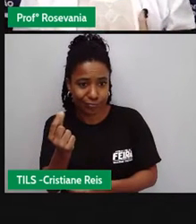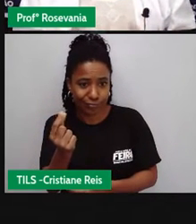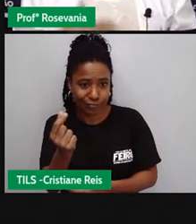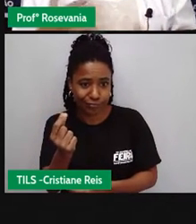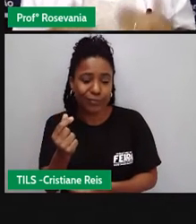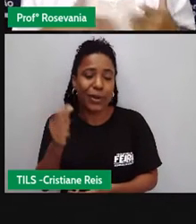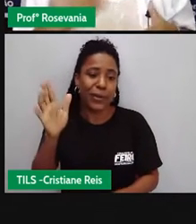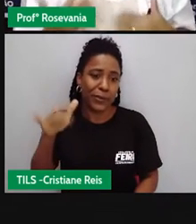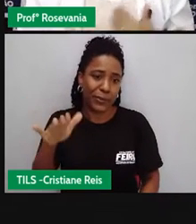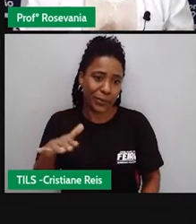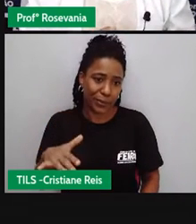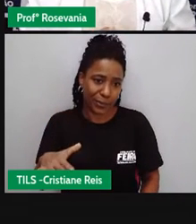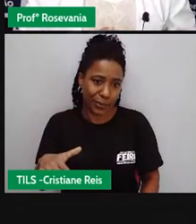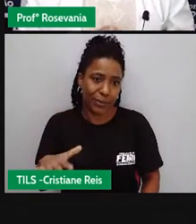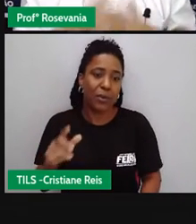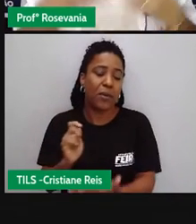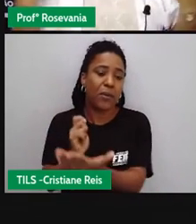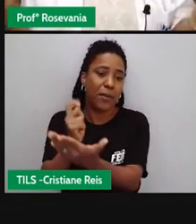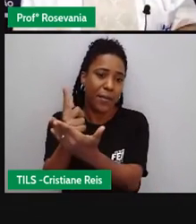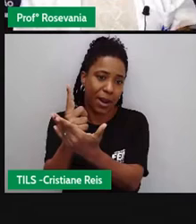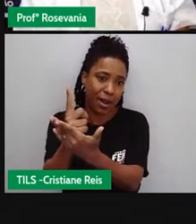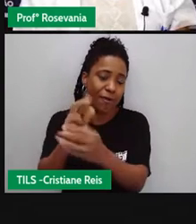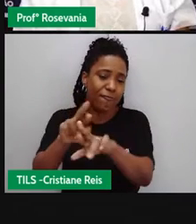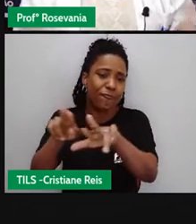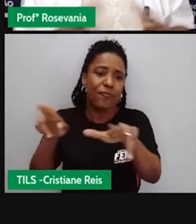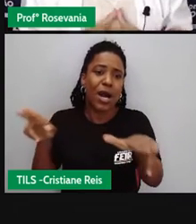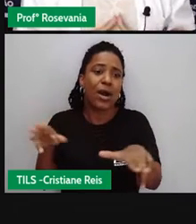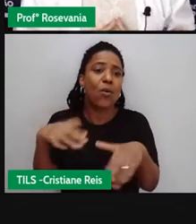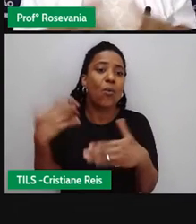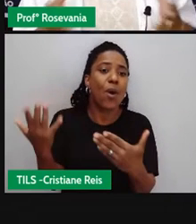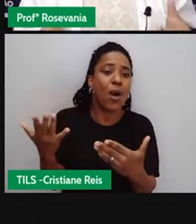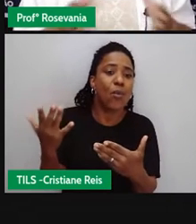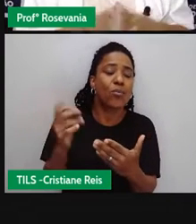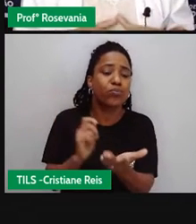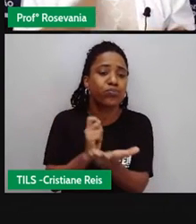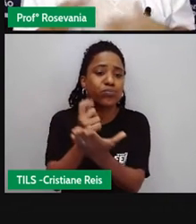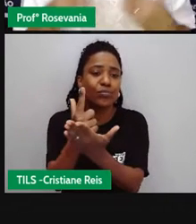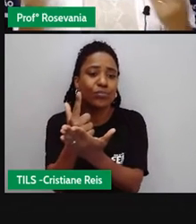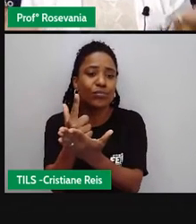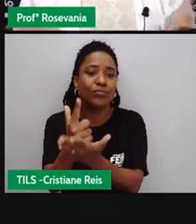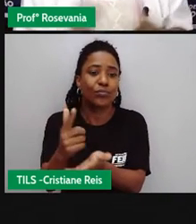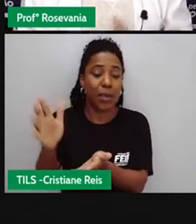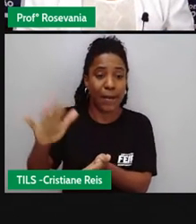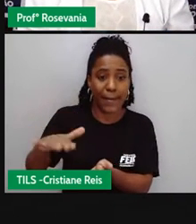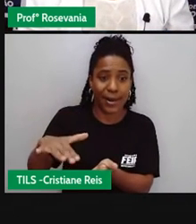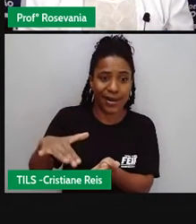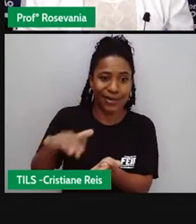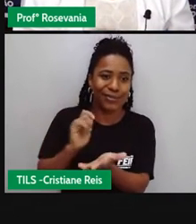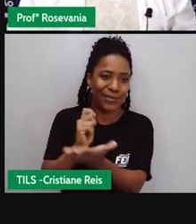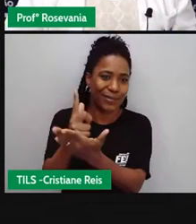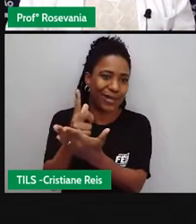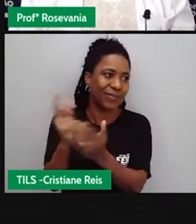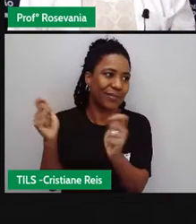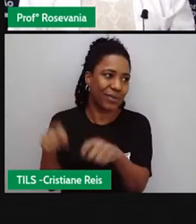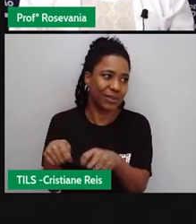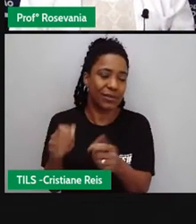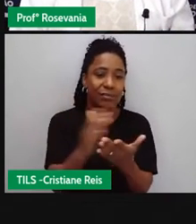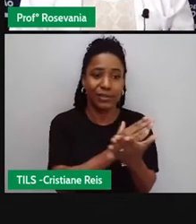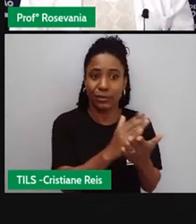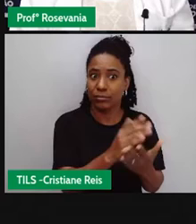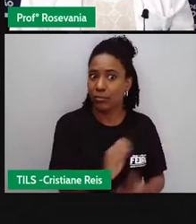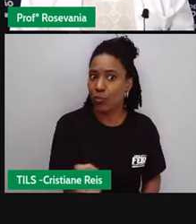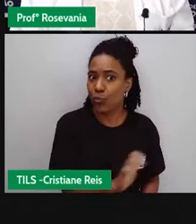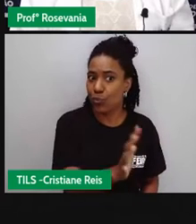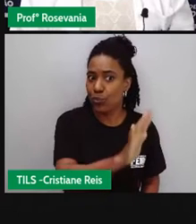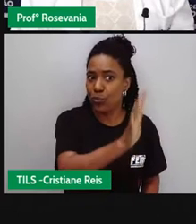variedade maior e você pode escolher qual é a operadora que lhe oferece o serviço pelo custo que você pode pagar. Então, essa